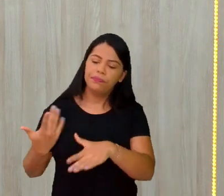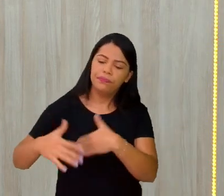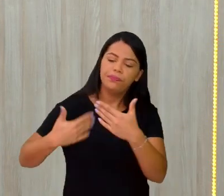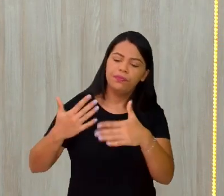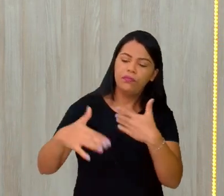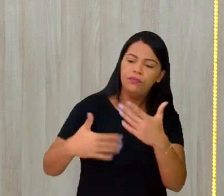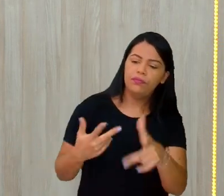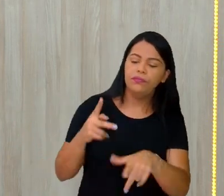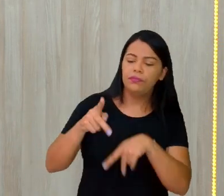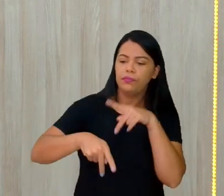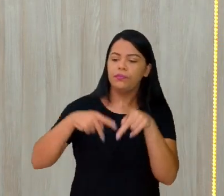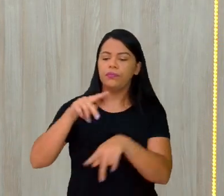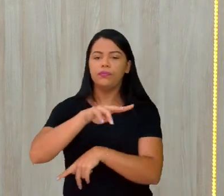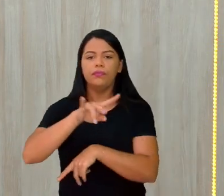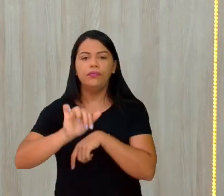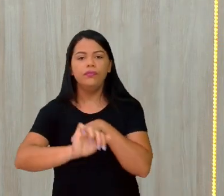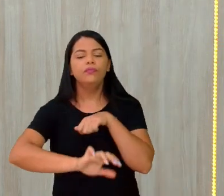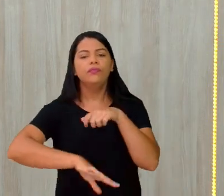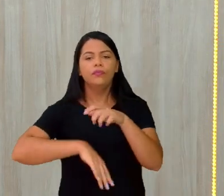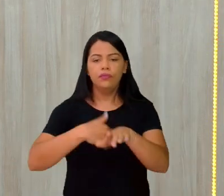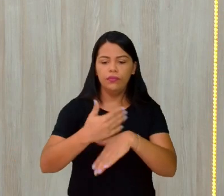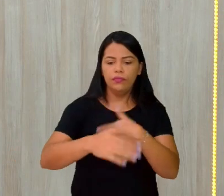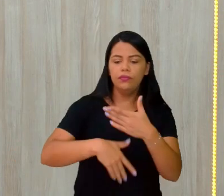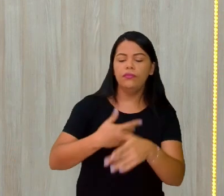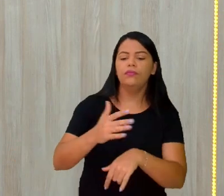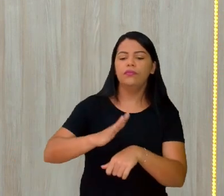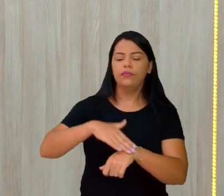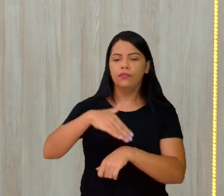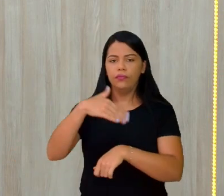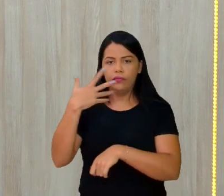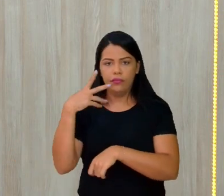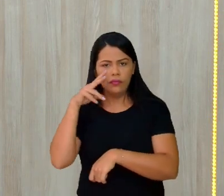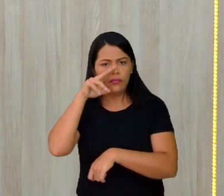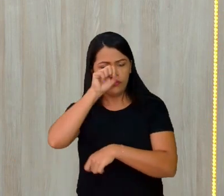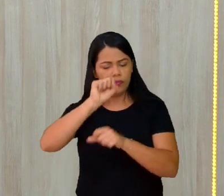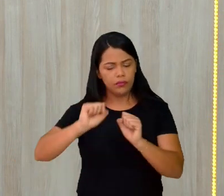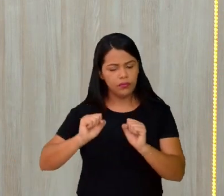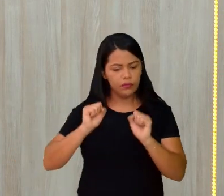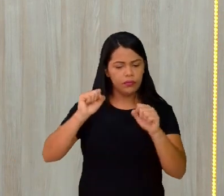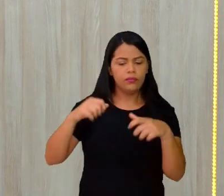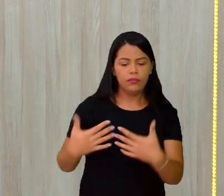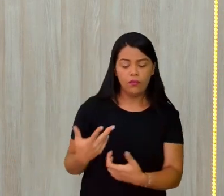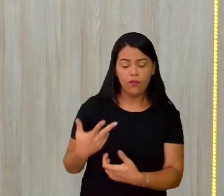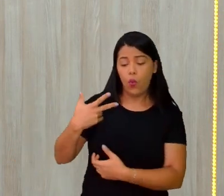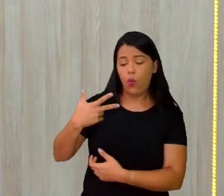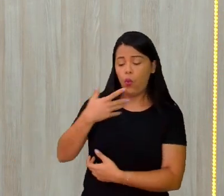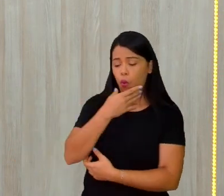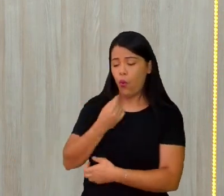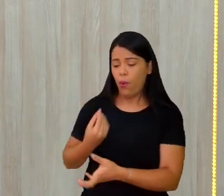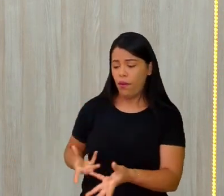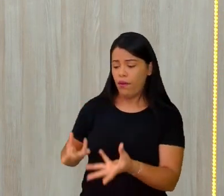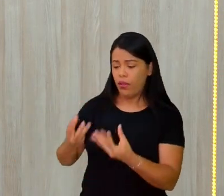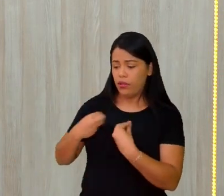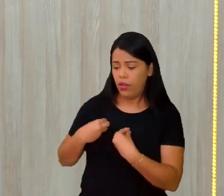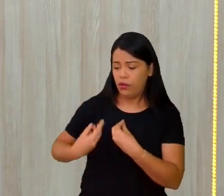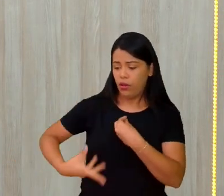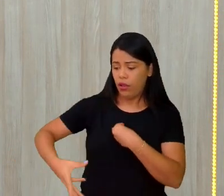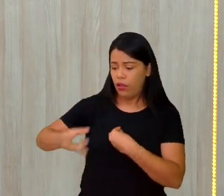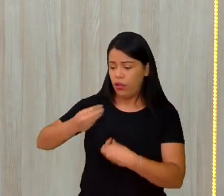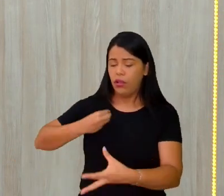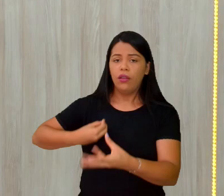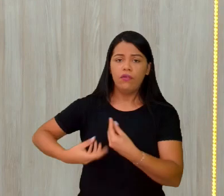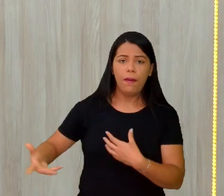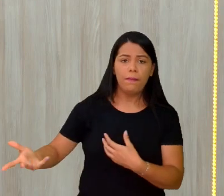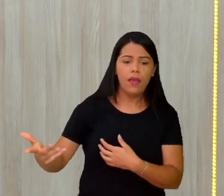desenvolvendo com mais intensidade. O homem vai adquirindo ainda mais artefatos para melhorar a sua